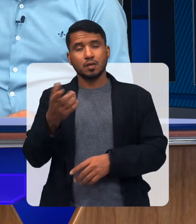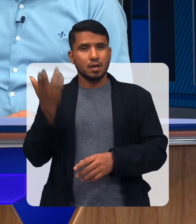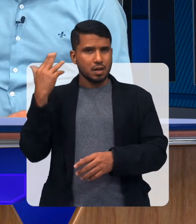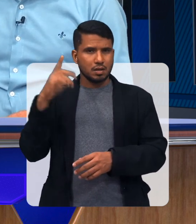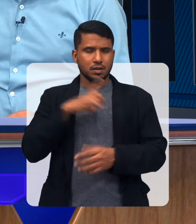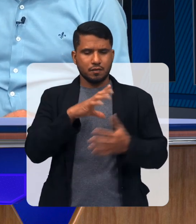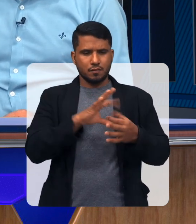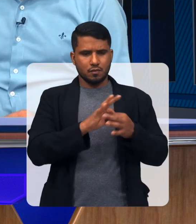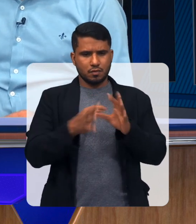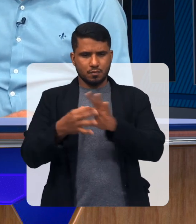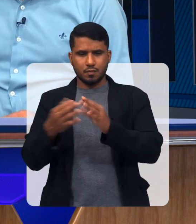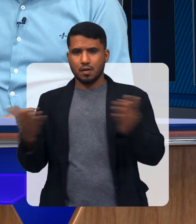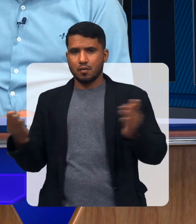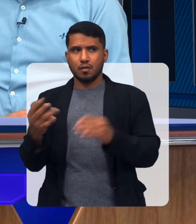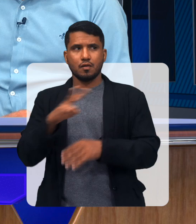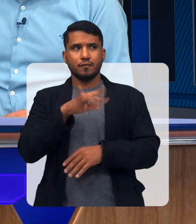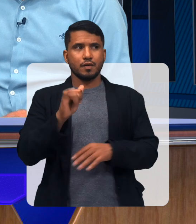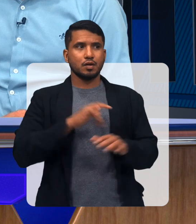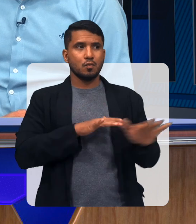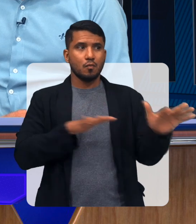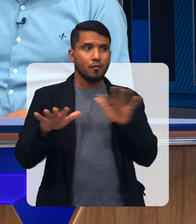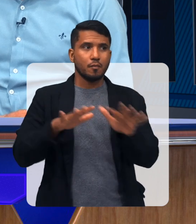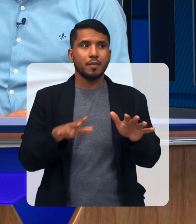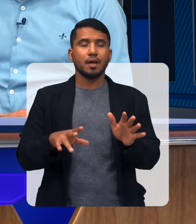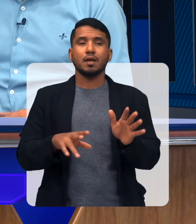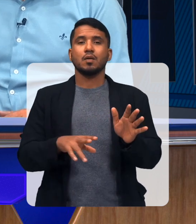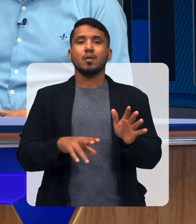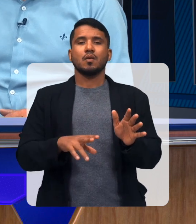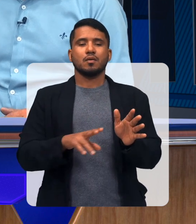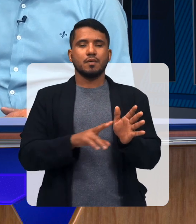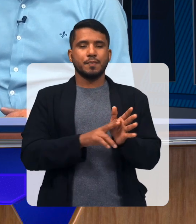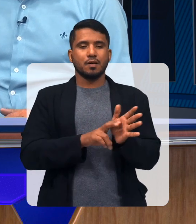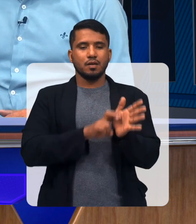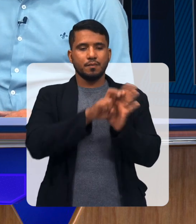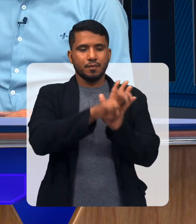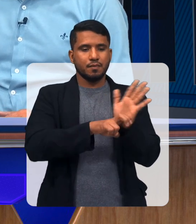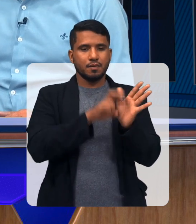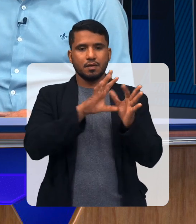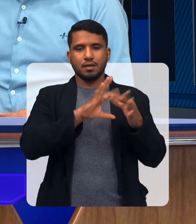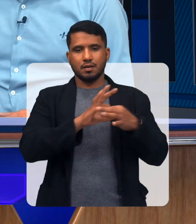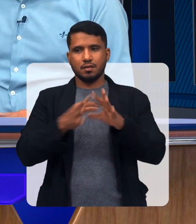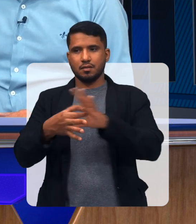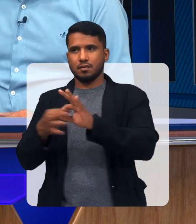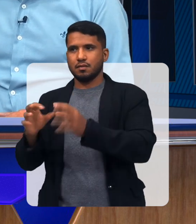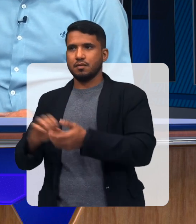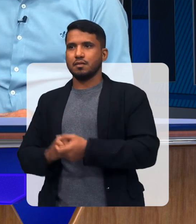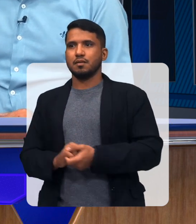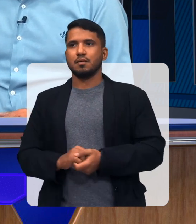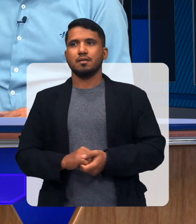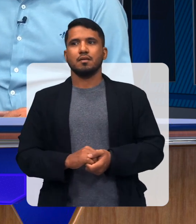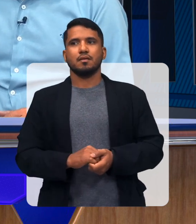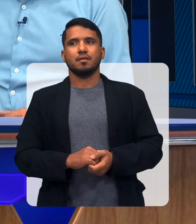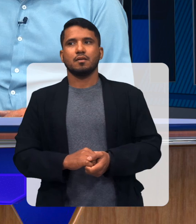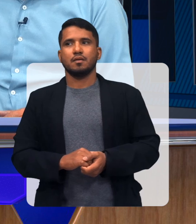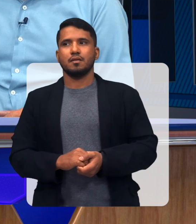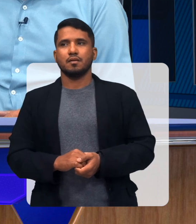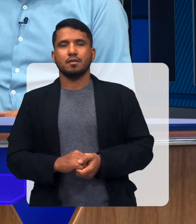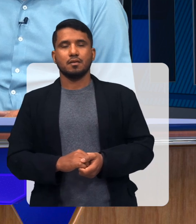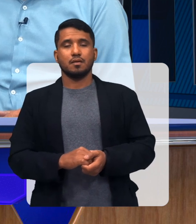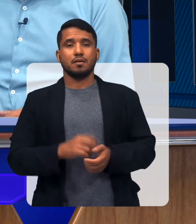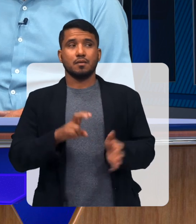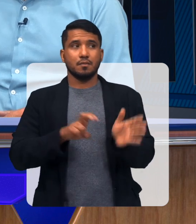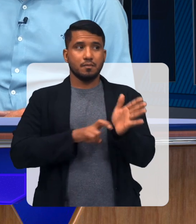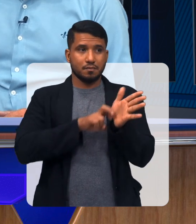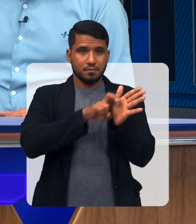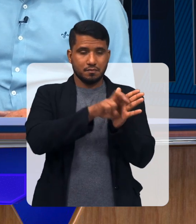nós tivemos as Olimpíadas, né? E agora vamos estar no movimento para o Olímpico lá Lá na França, né? Aqui também, na região